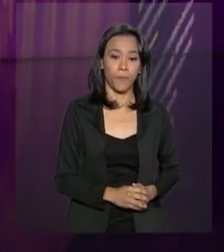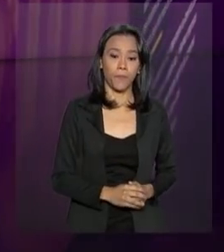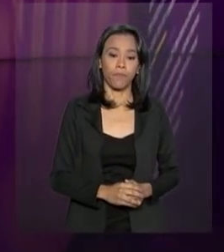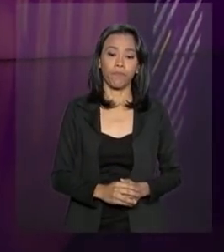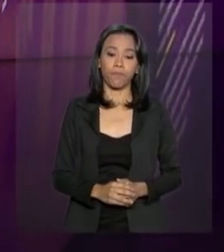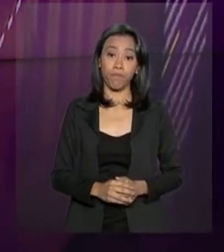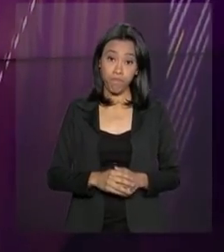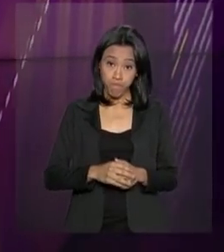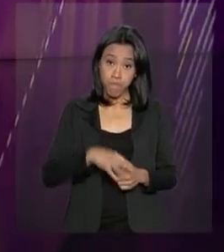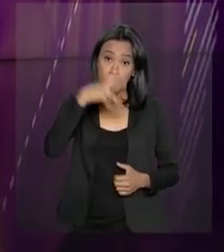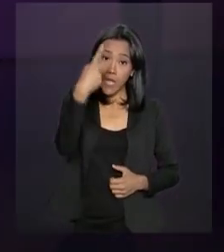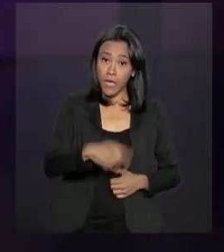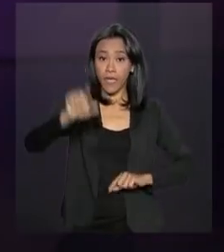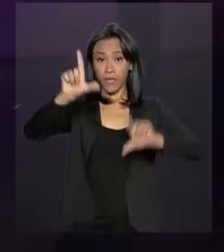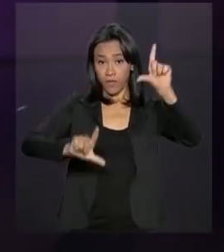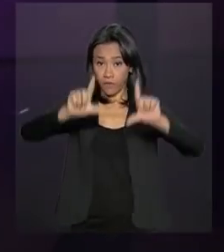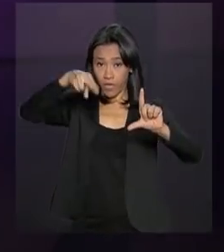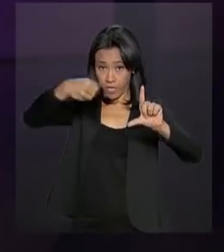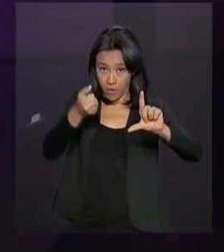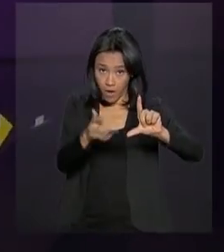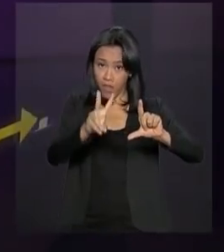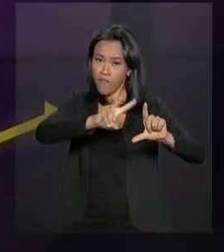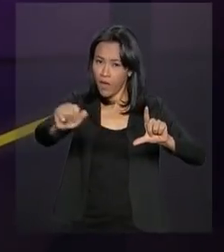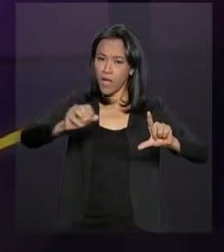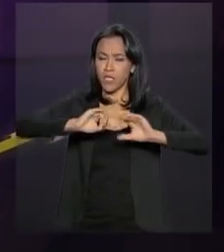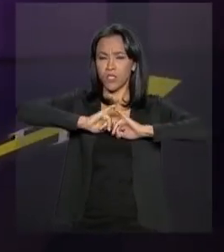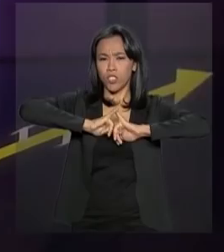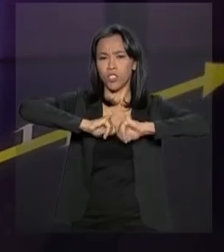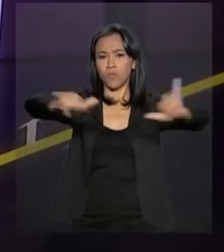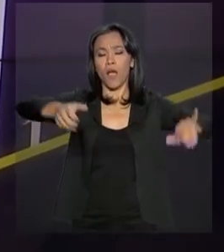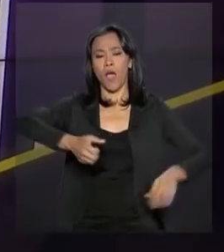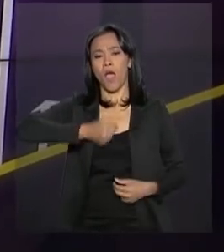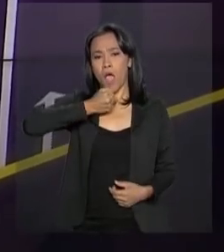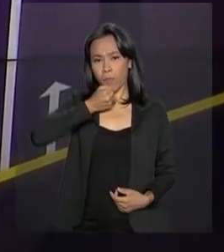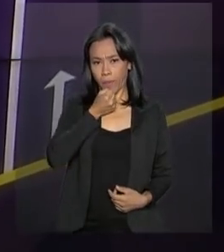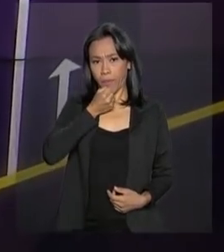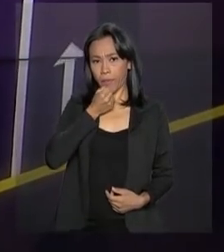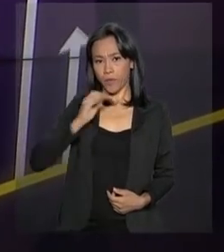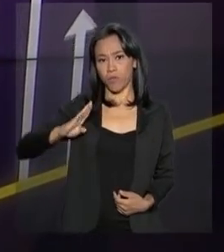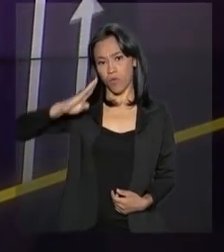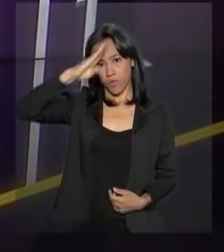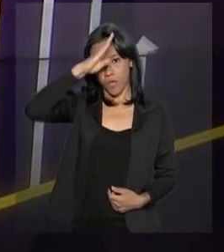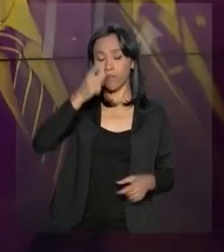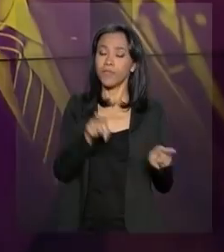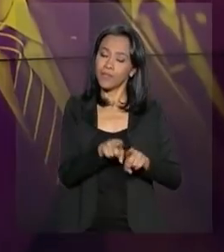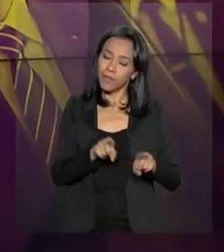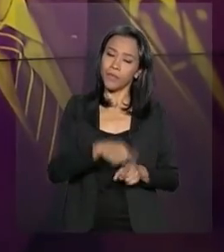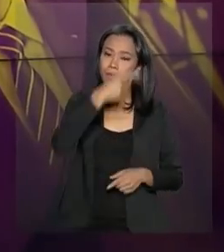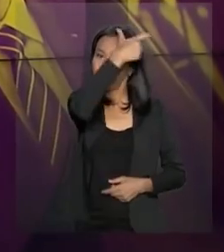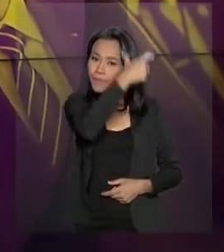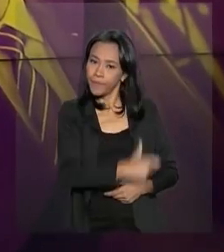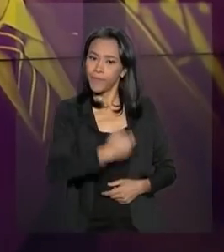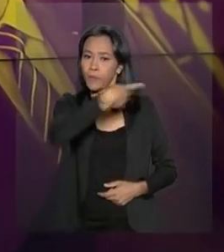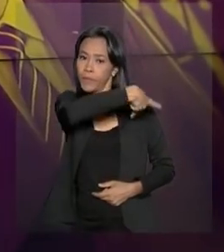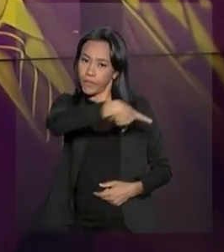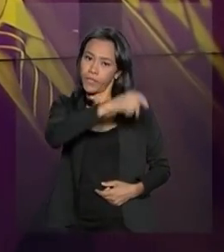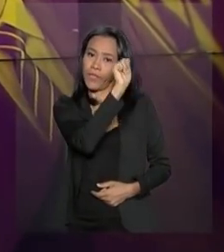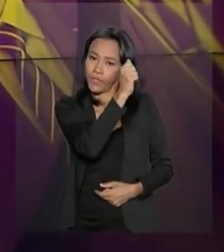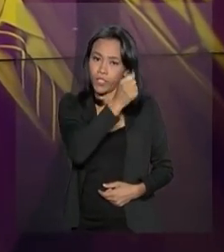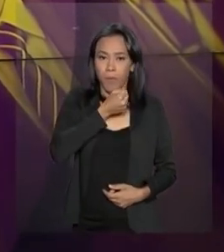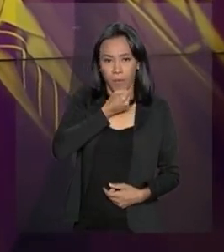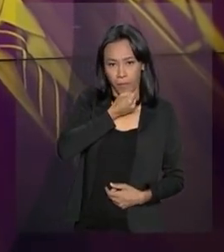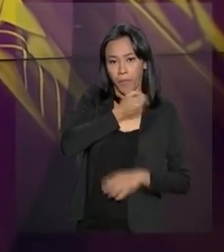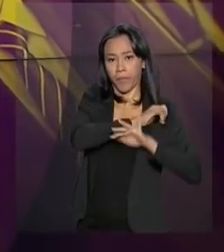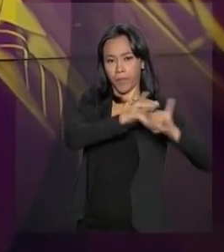E a NBR vai transmitir ao vivo a declaração à imprensa do presidente Jair Bolsonaro e do presidente da Argentina, Maurício Macri.